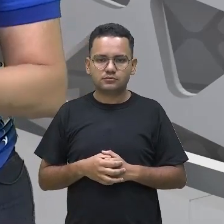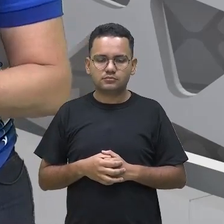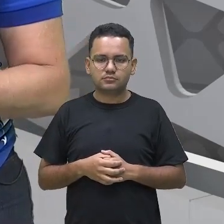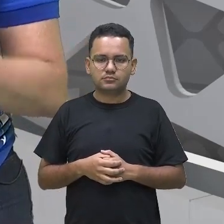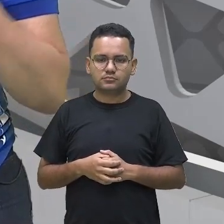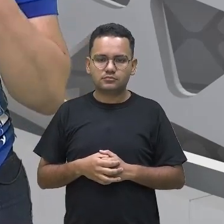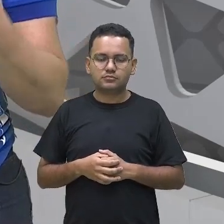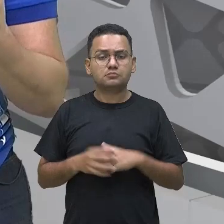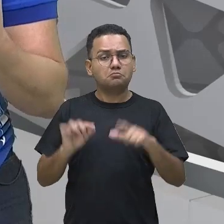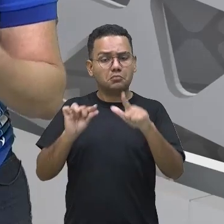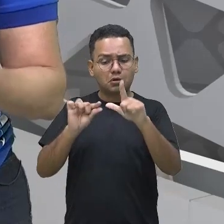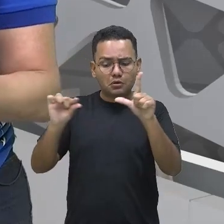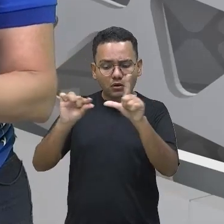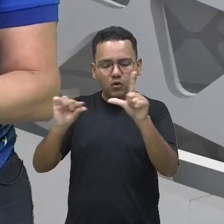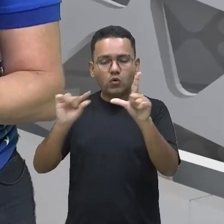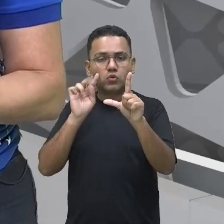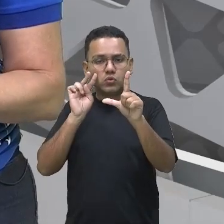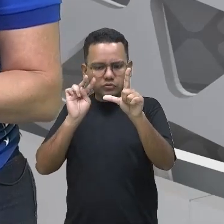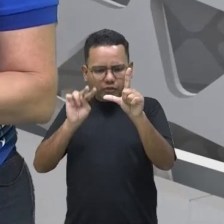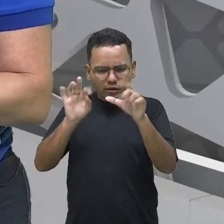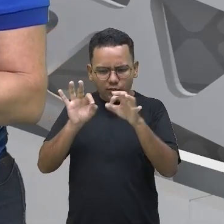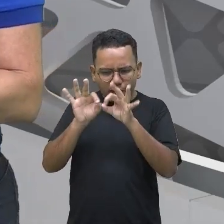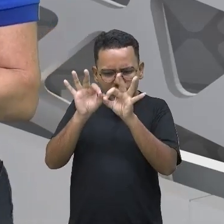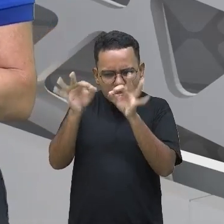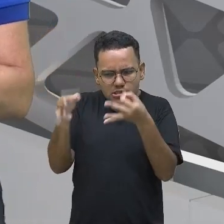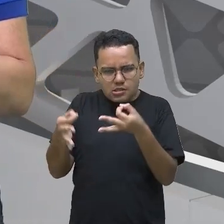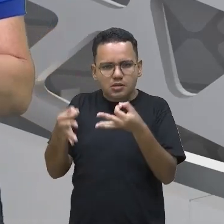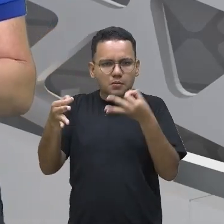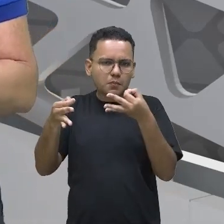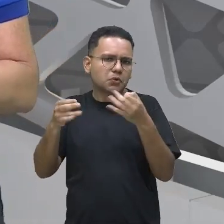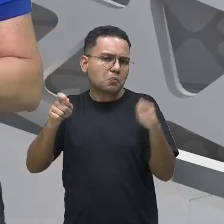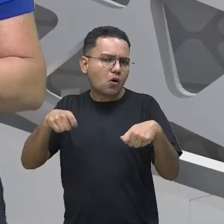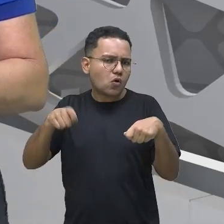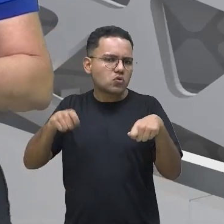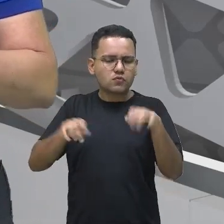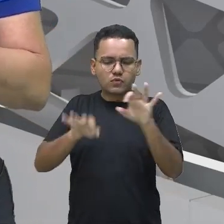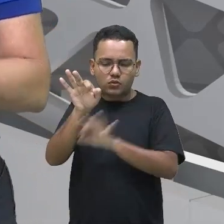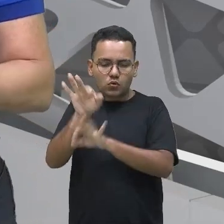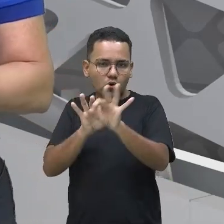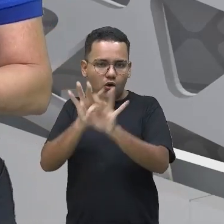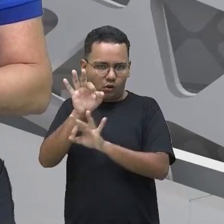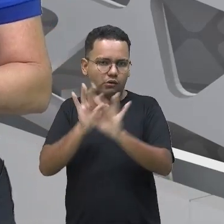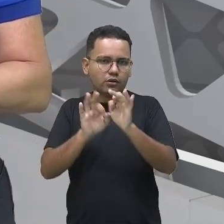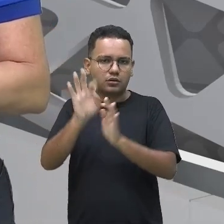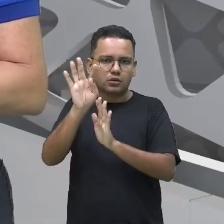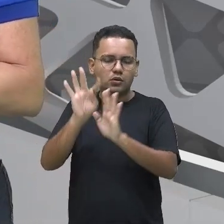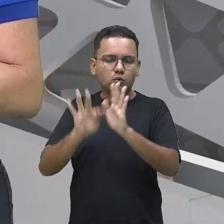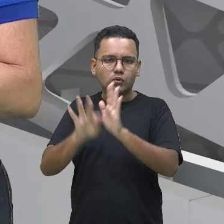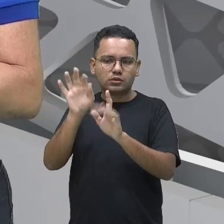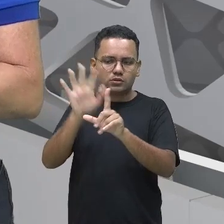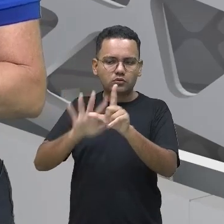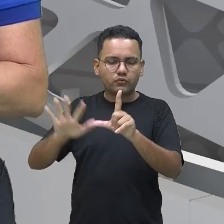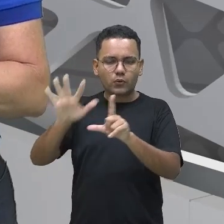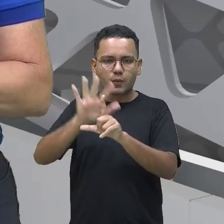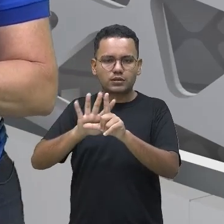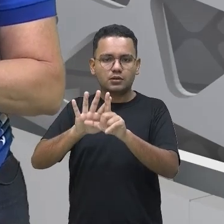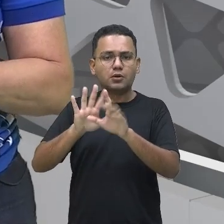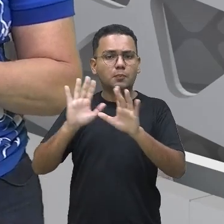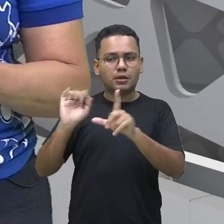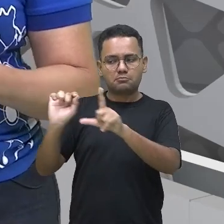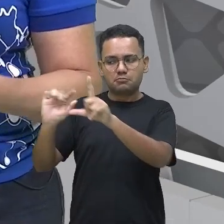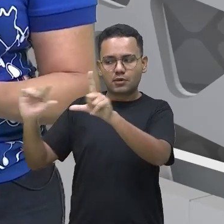transparentes e explícitas como as que você quer passar em primeiro plano essas informações.